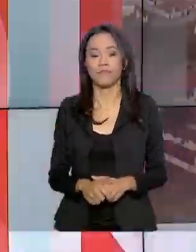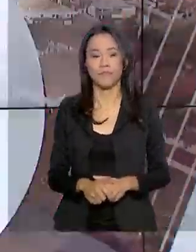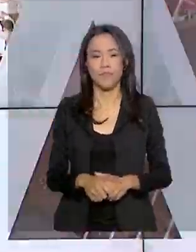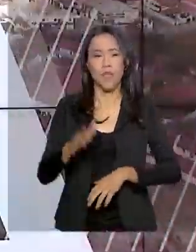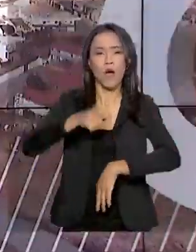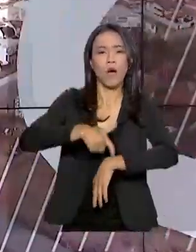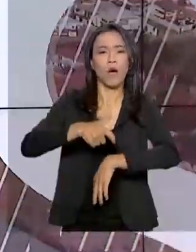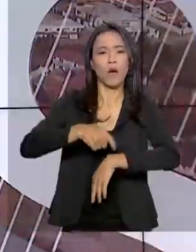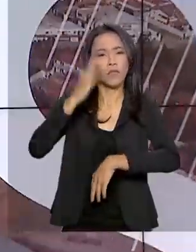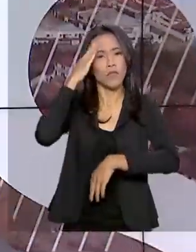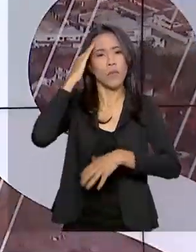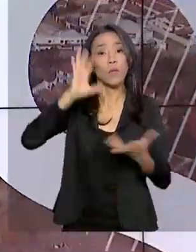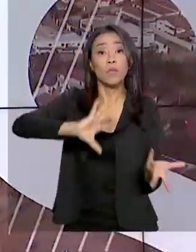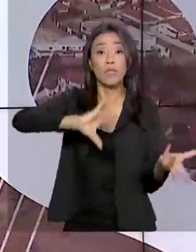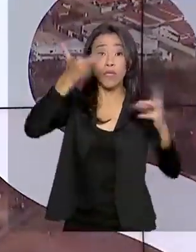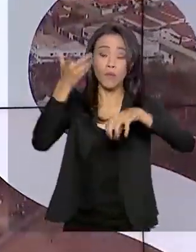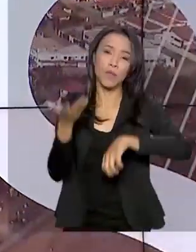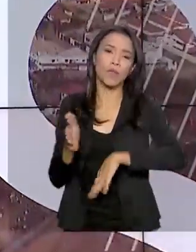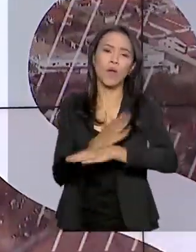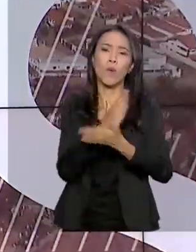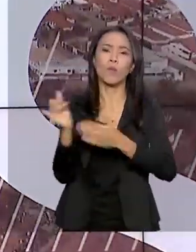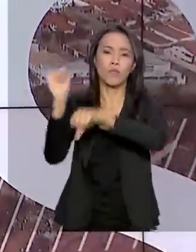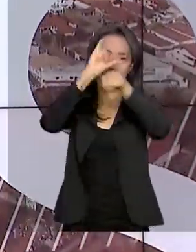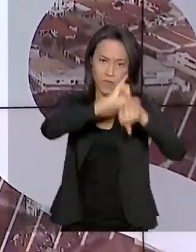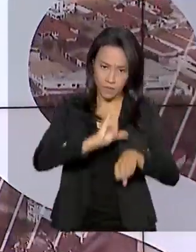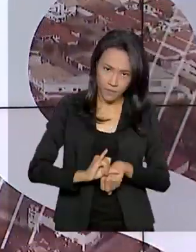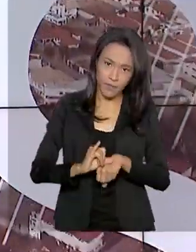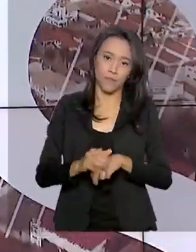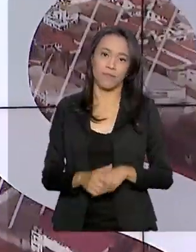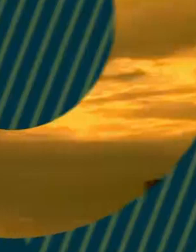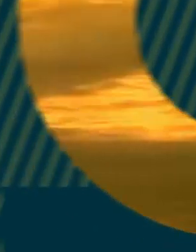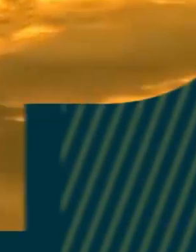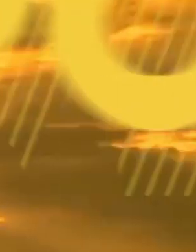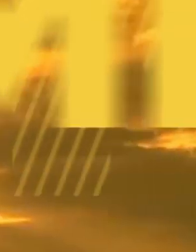Hora de saber como fica o tempo em algumas capitais.